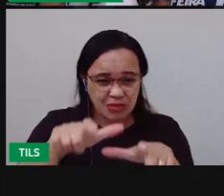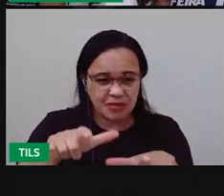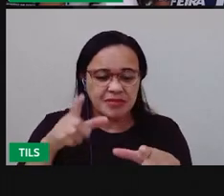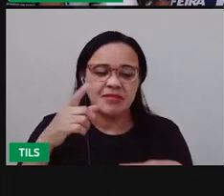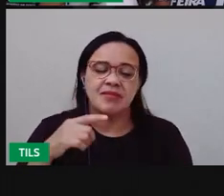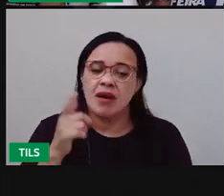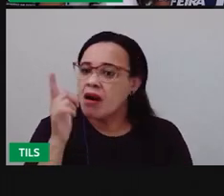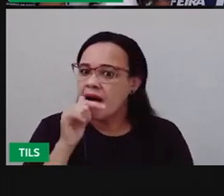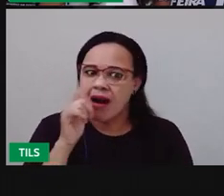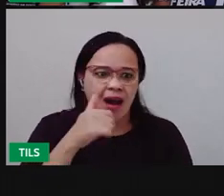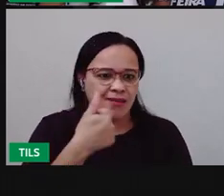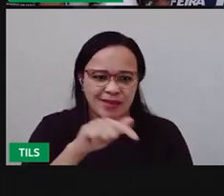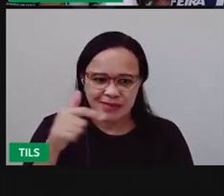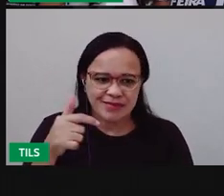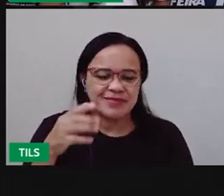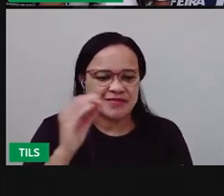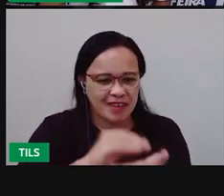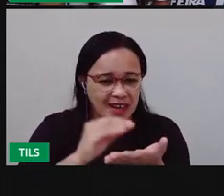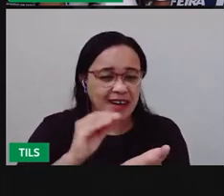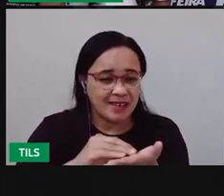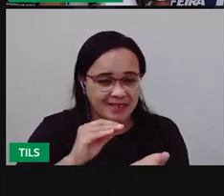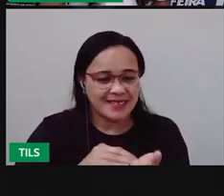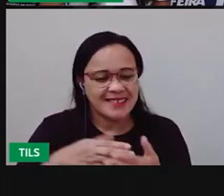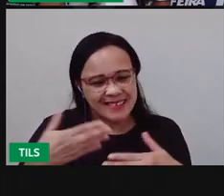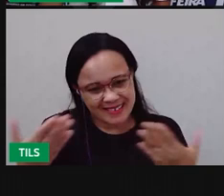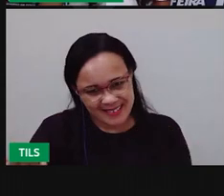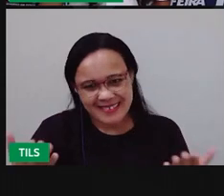Também tem aqui uma cerca.